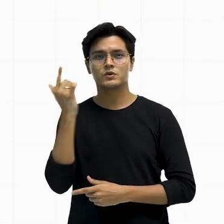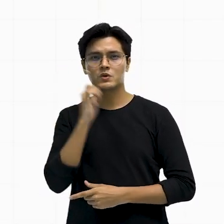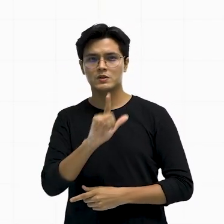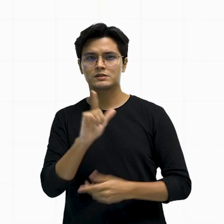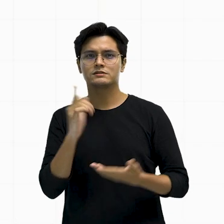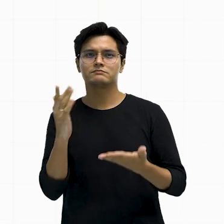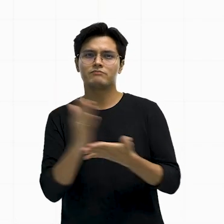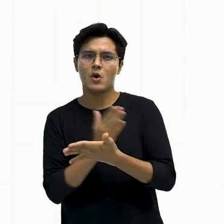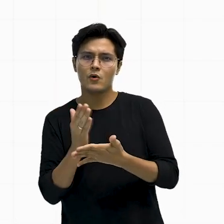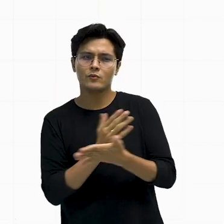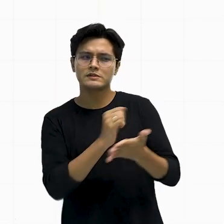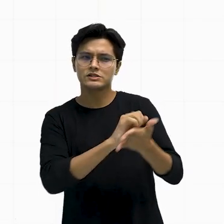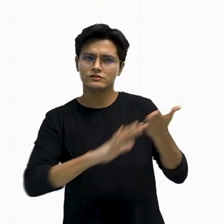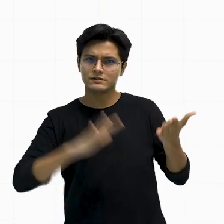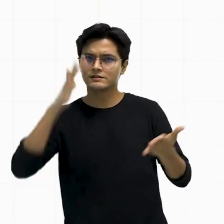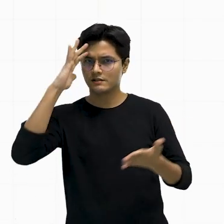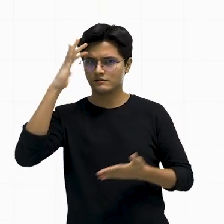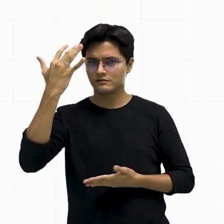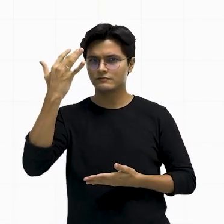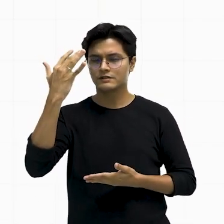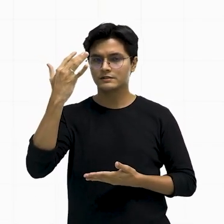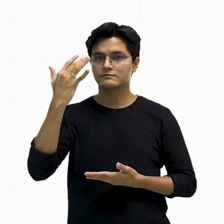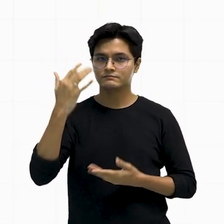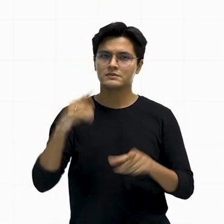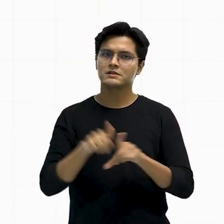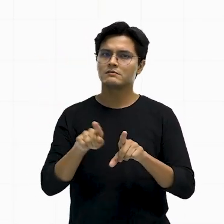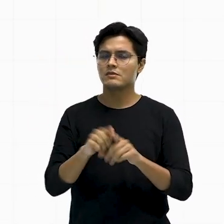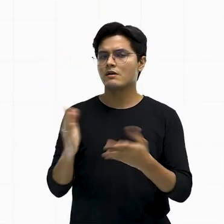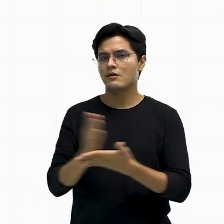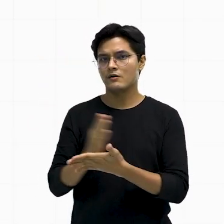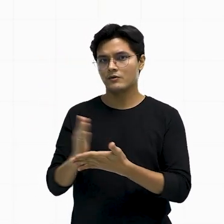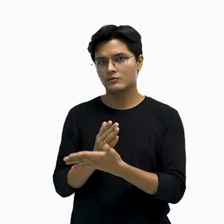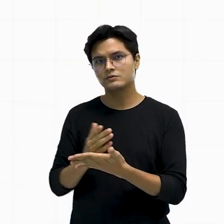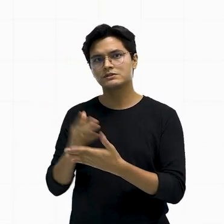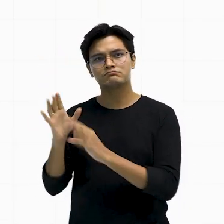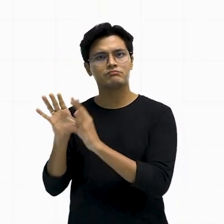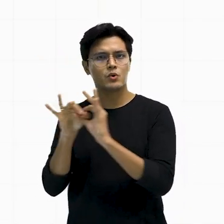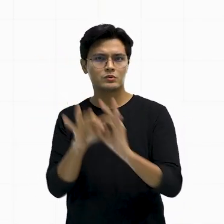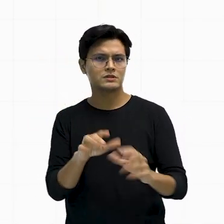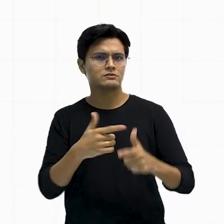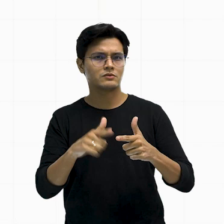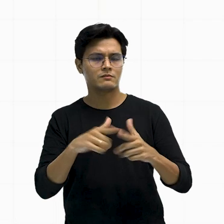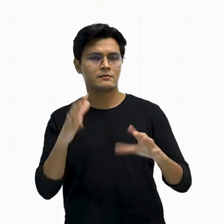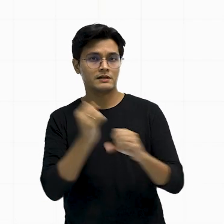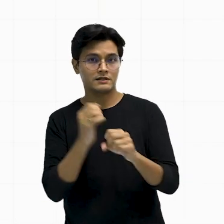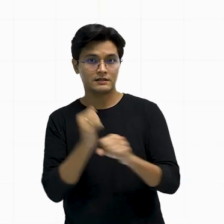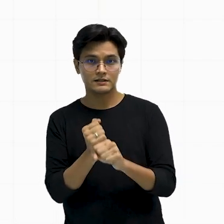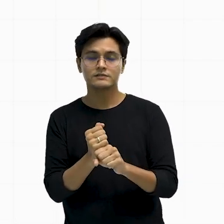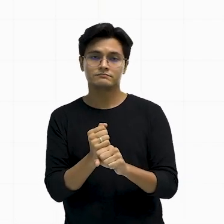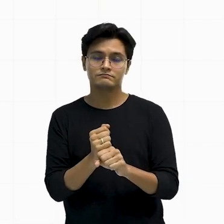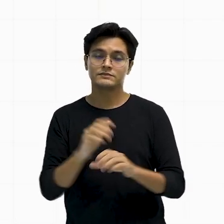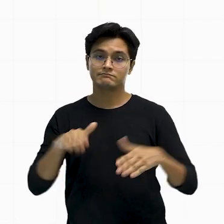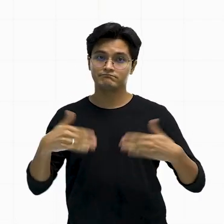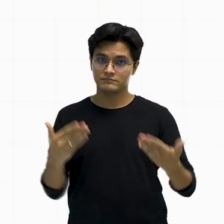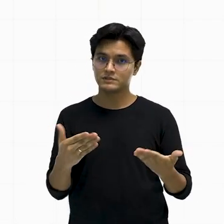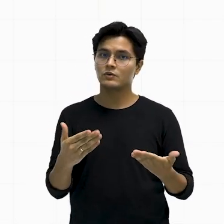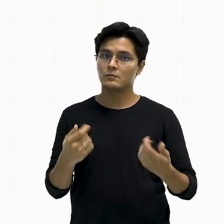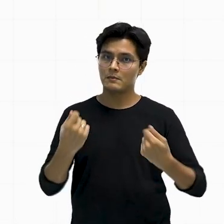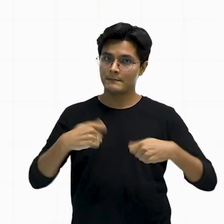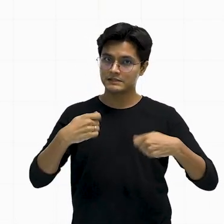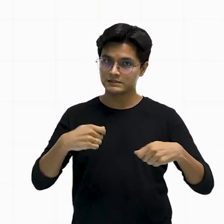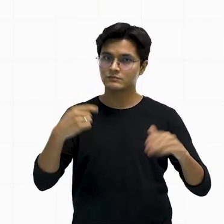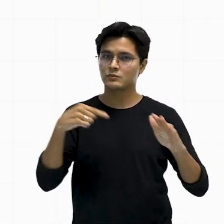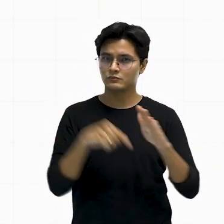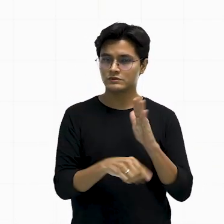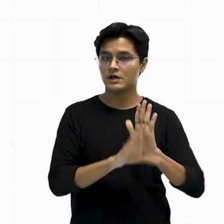alguns exercícios e de alguns problemas também. Então, gente vai trabalhar bastante esse conceito aqui, tá? Que o